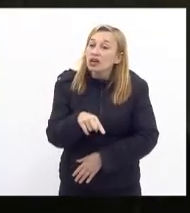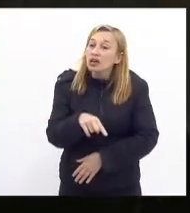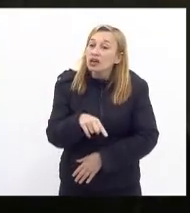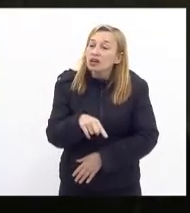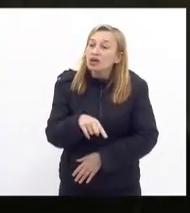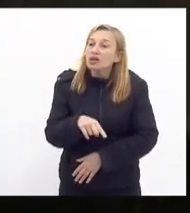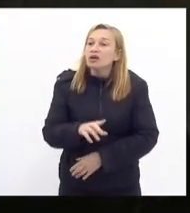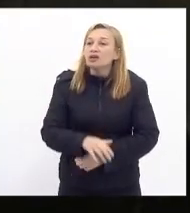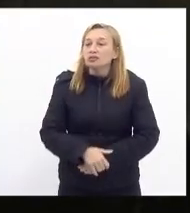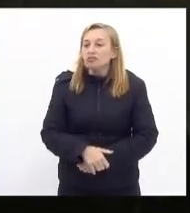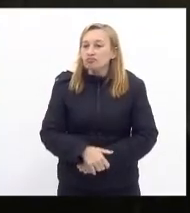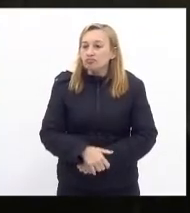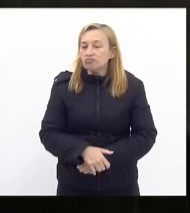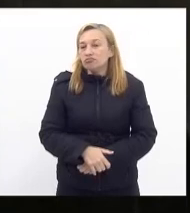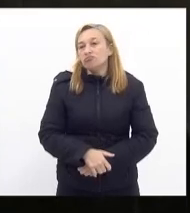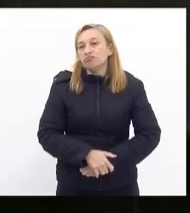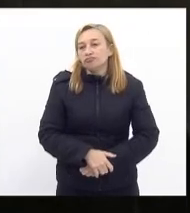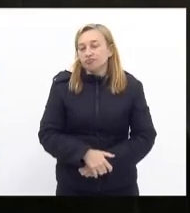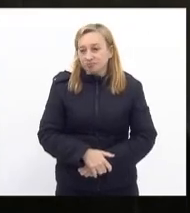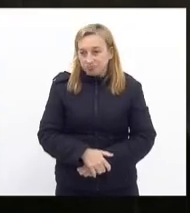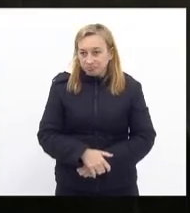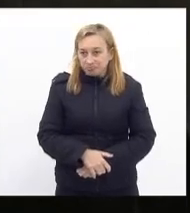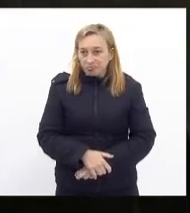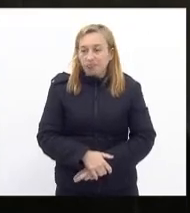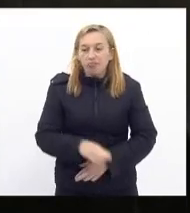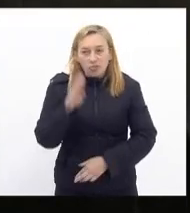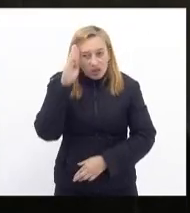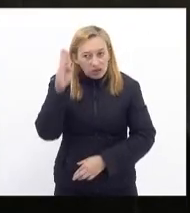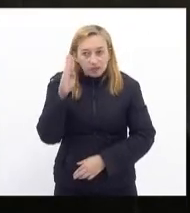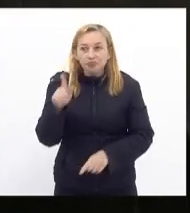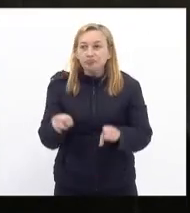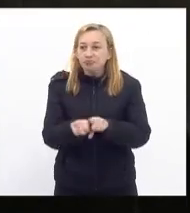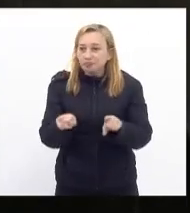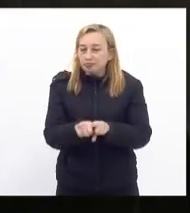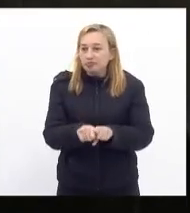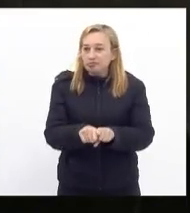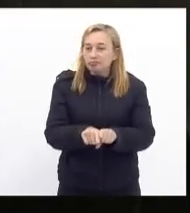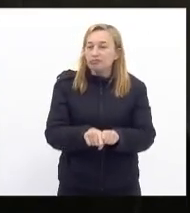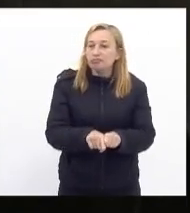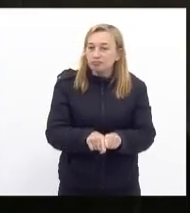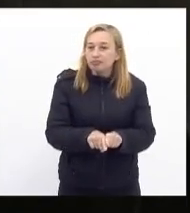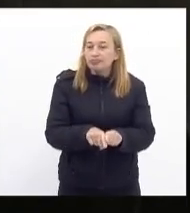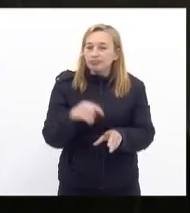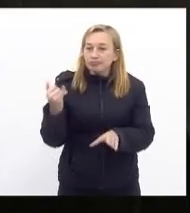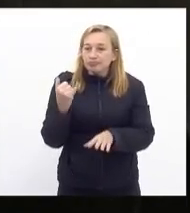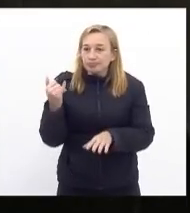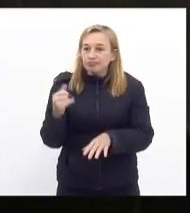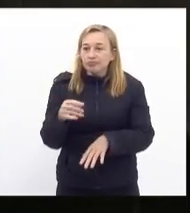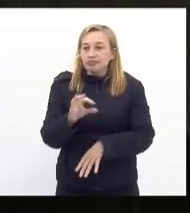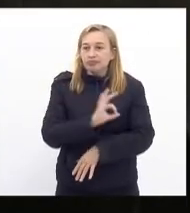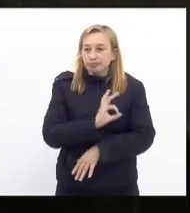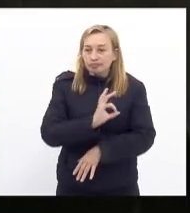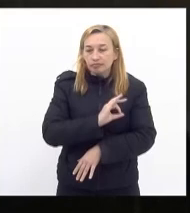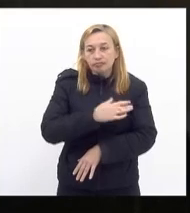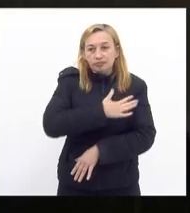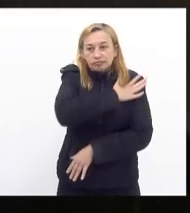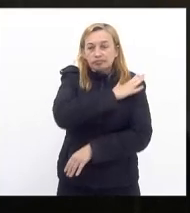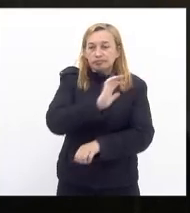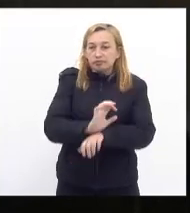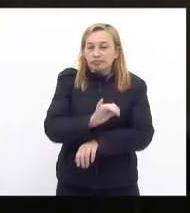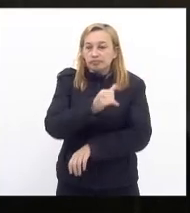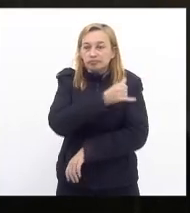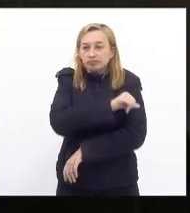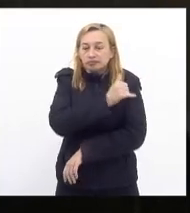vezero aqui principalmente isso também serve para a PM isso também serve para a polícia militar do estado do Rio de Janeiro